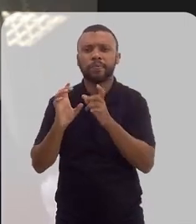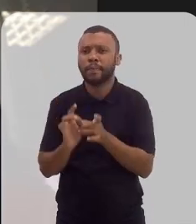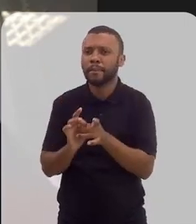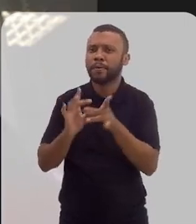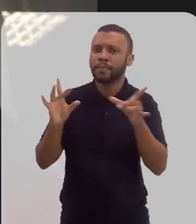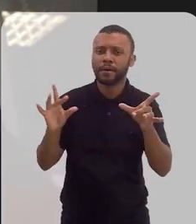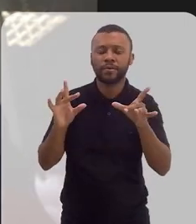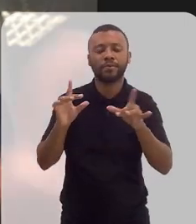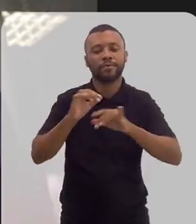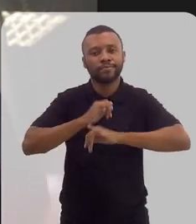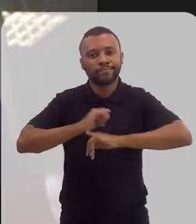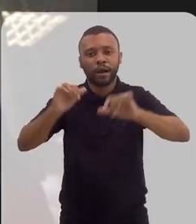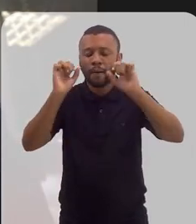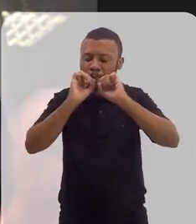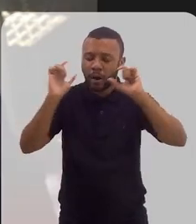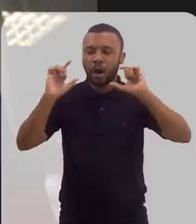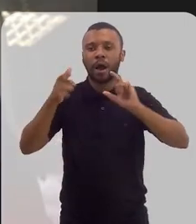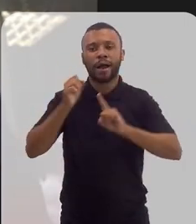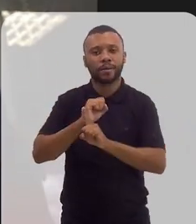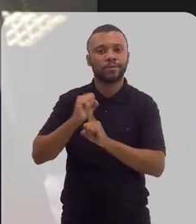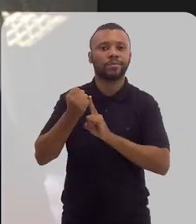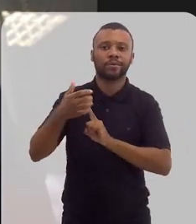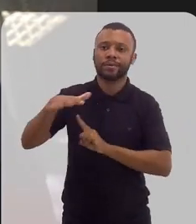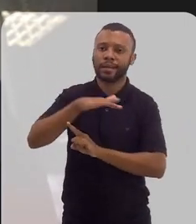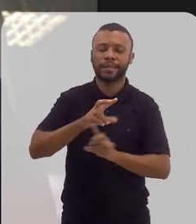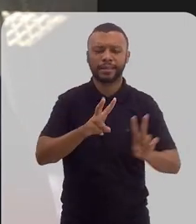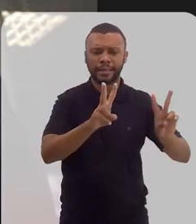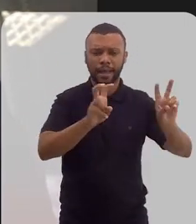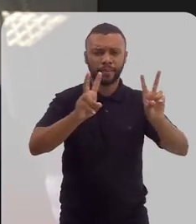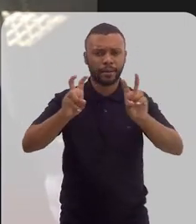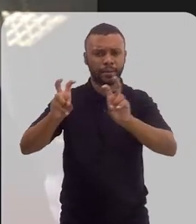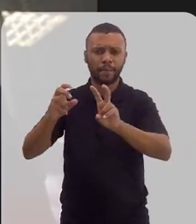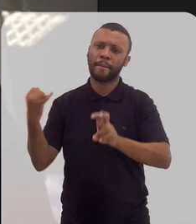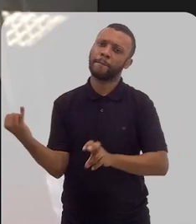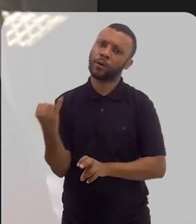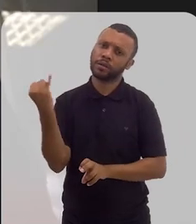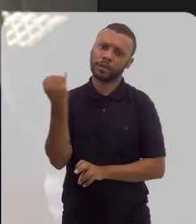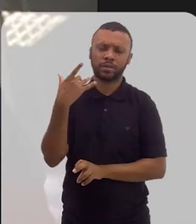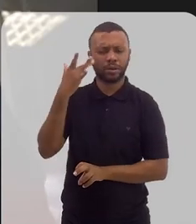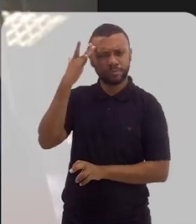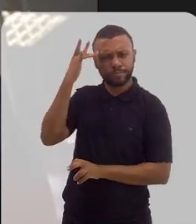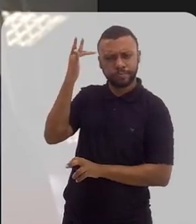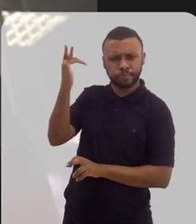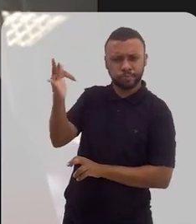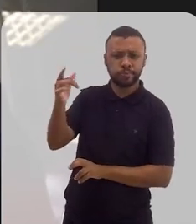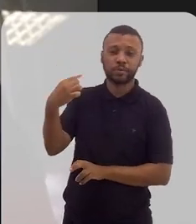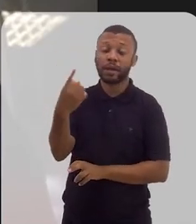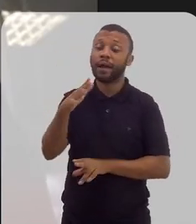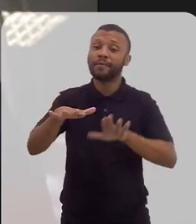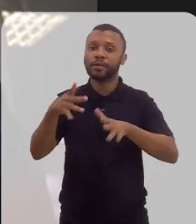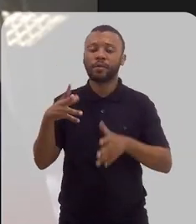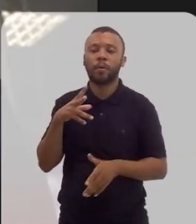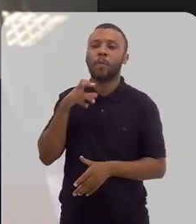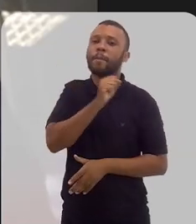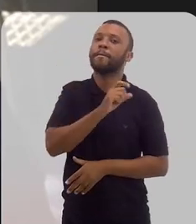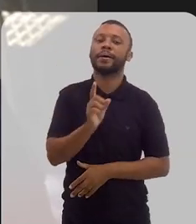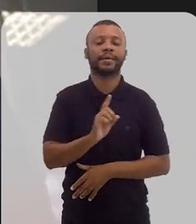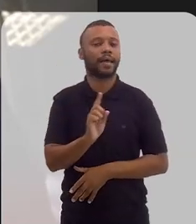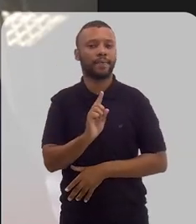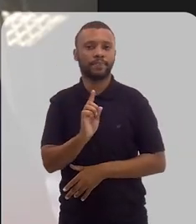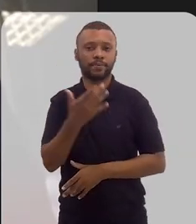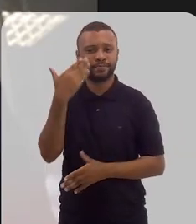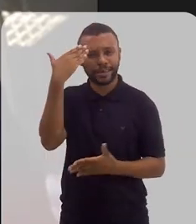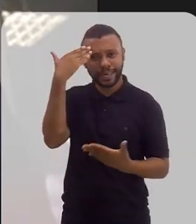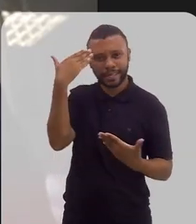alertar a sociedade sobre a importância de temas extremamente relevantes do nosso dia a dia, que às vezes a gente não percebe. Então,